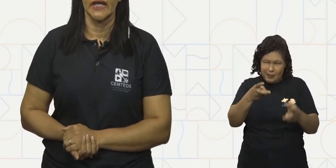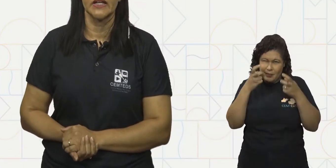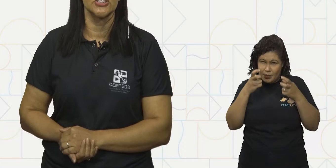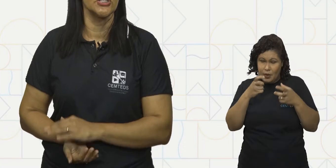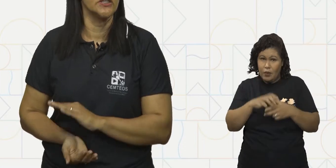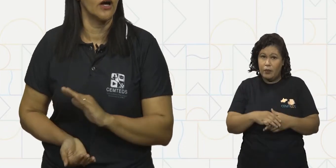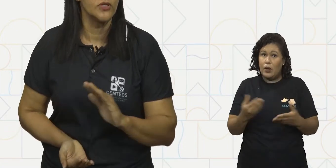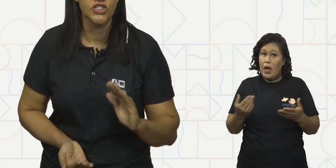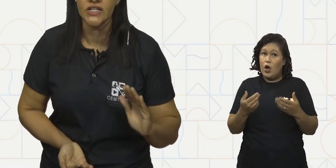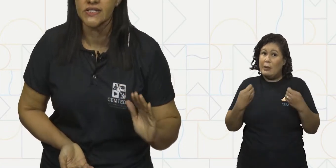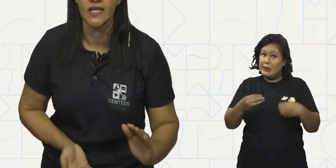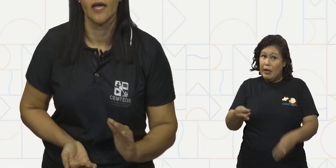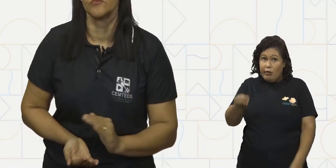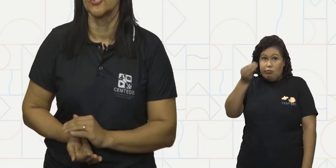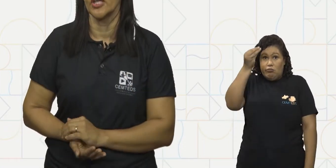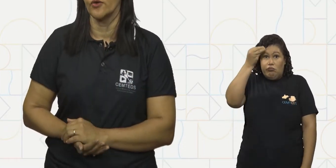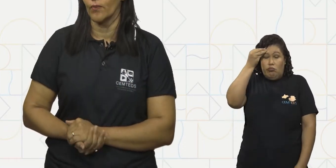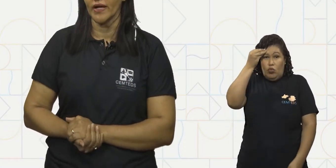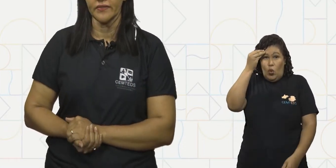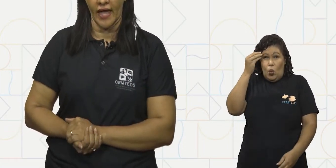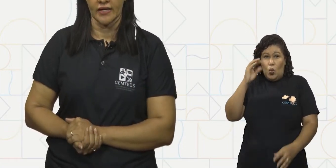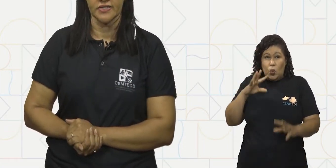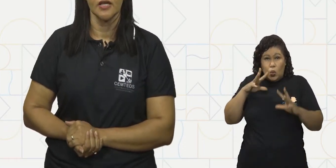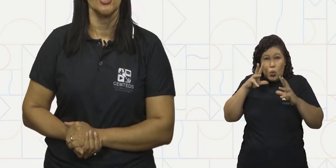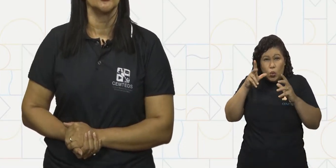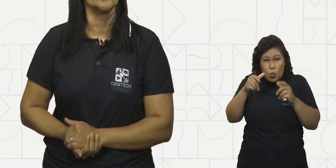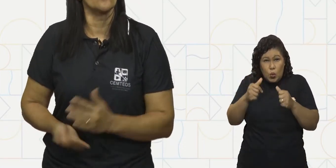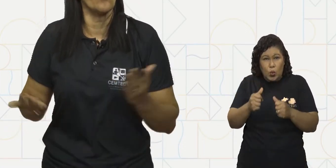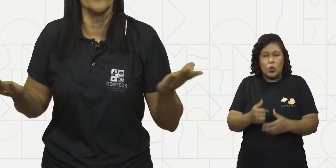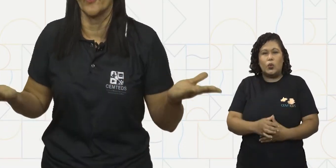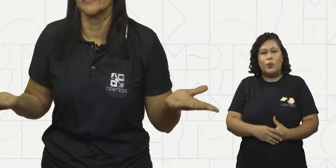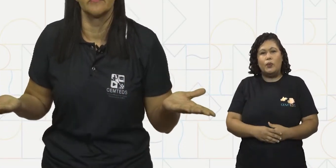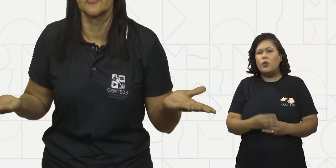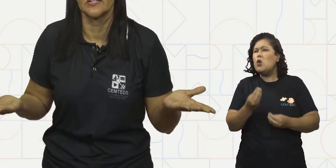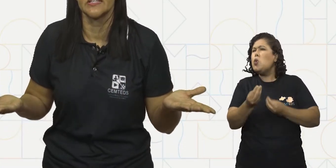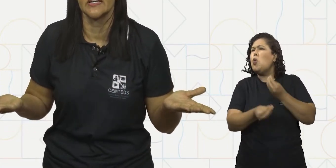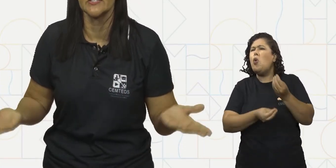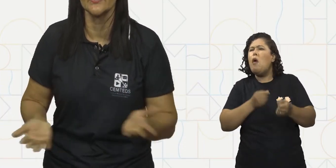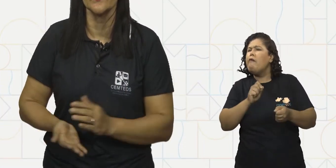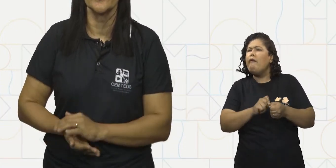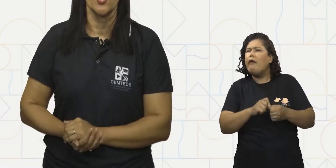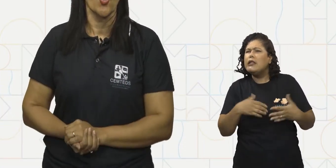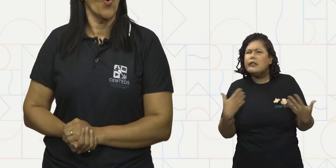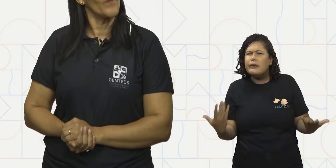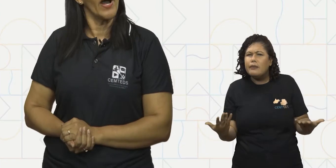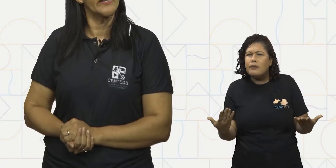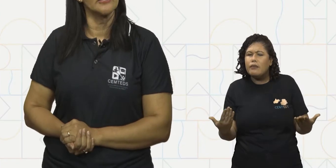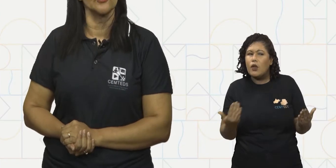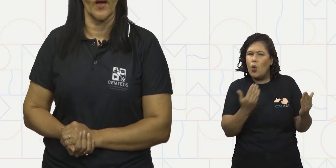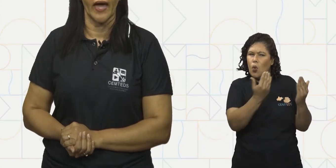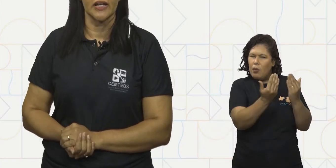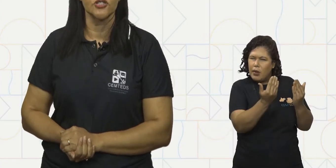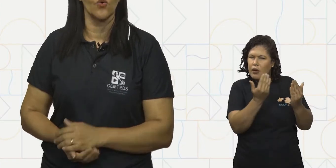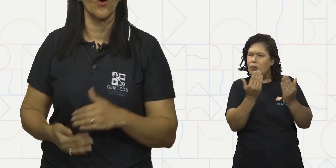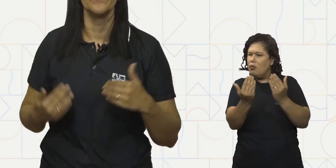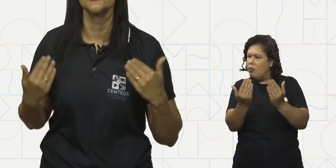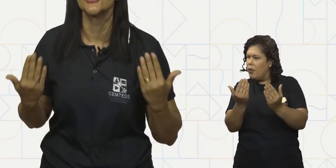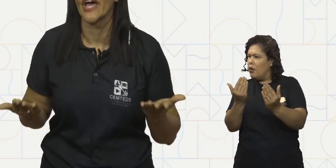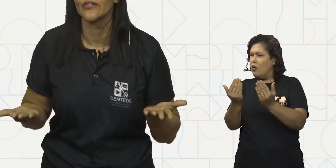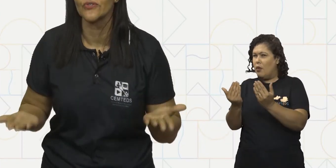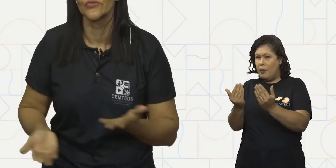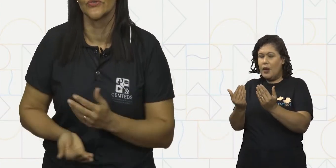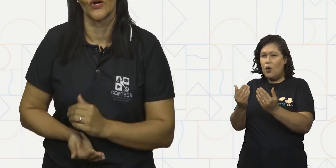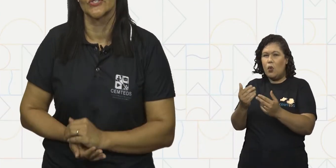uma maneira de não esquecermos nenhuma delas. E como podemos fazer isso? Comparando elas com